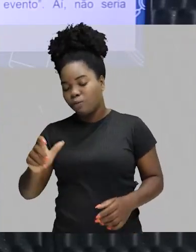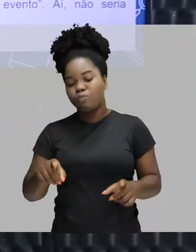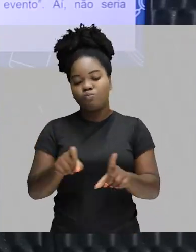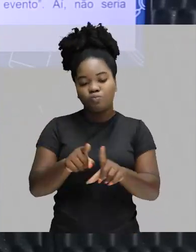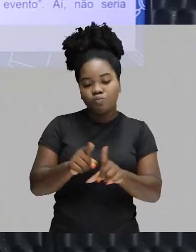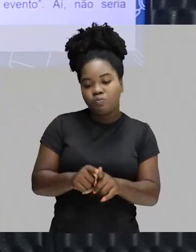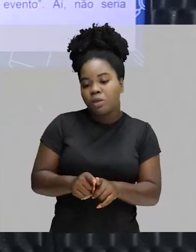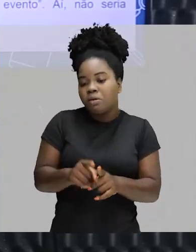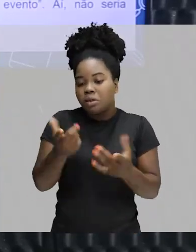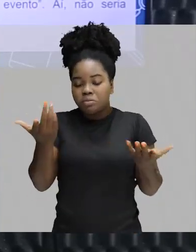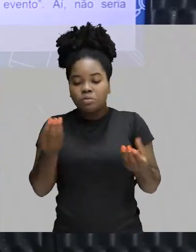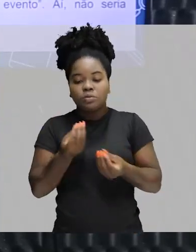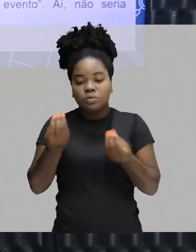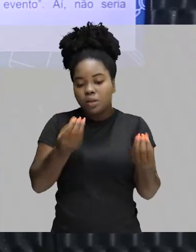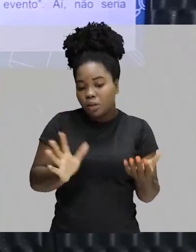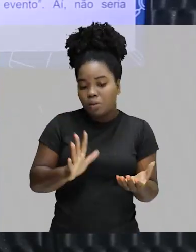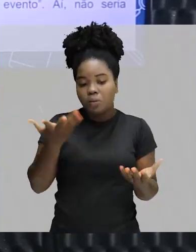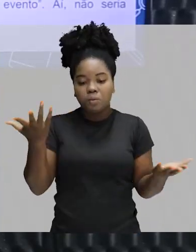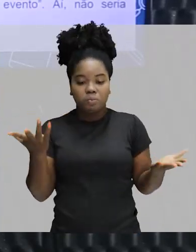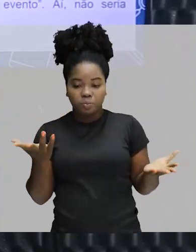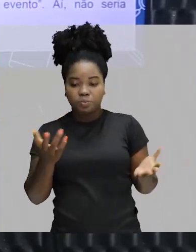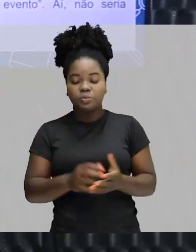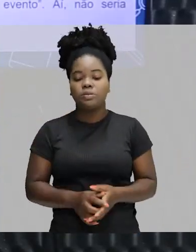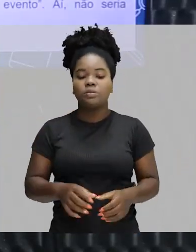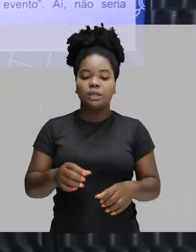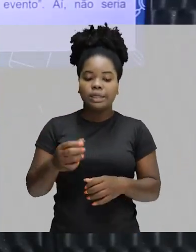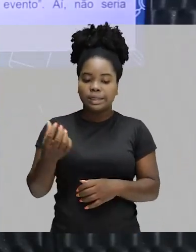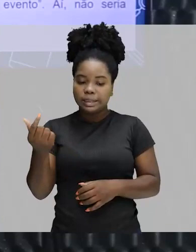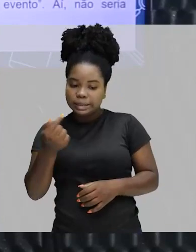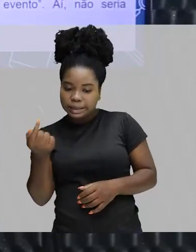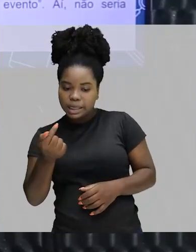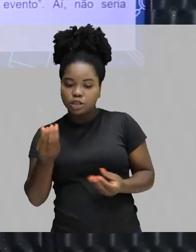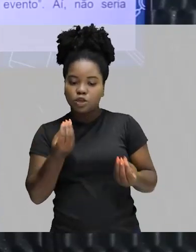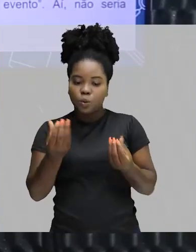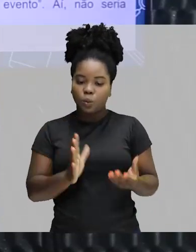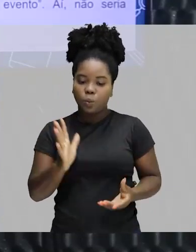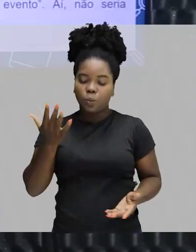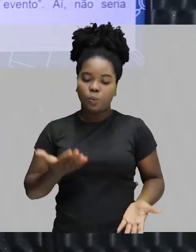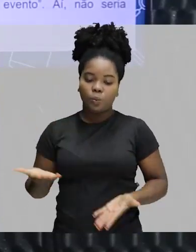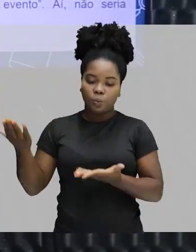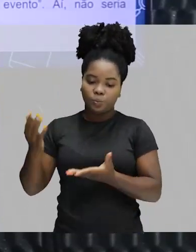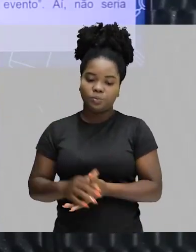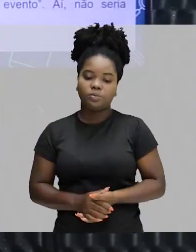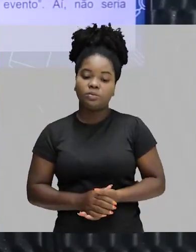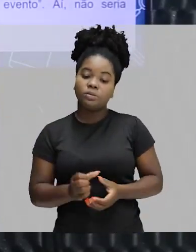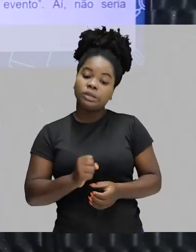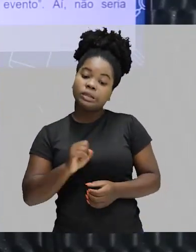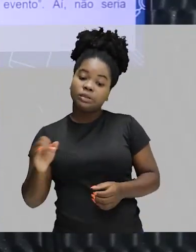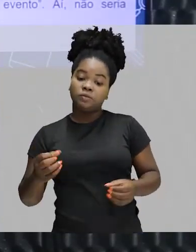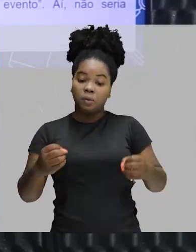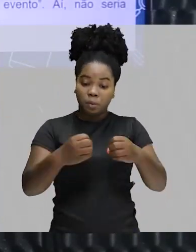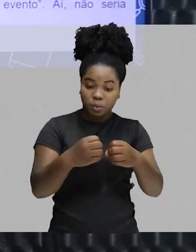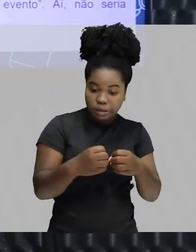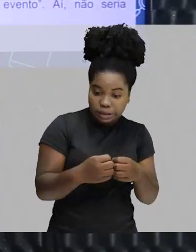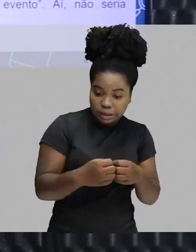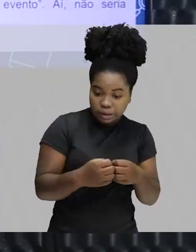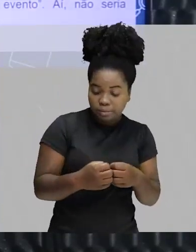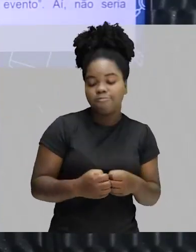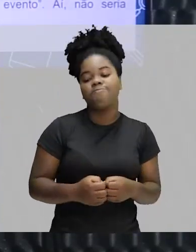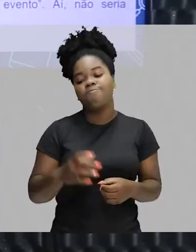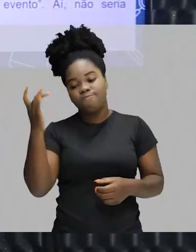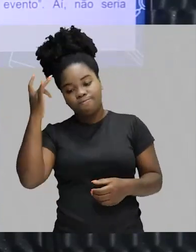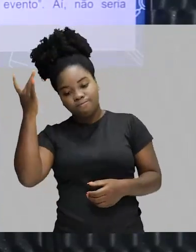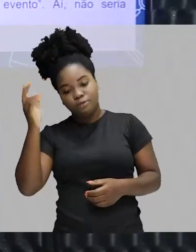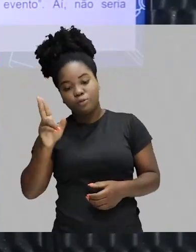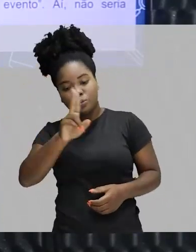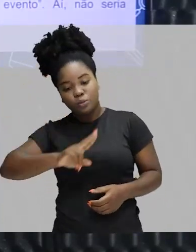ainda repetir a palavra dólar, né? Dica número sete. Se for apenas uma aproximação, ah, então fica mais fácil. Utilize